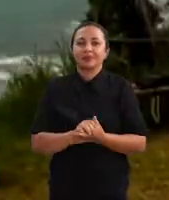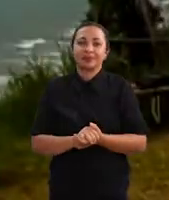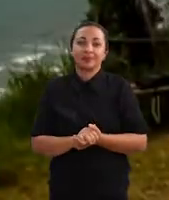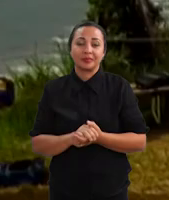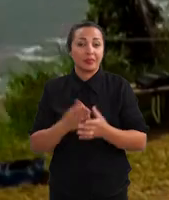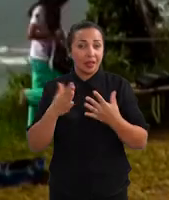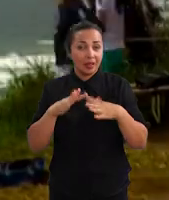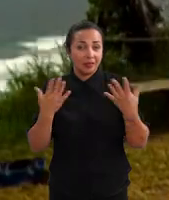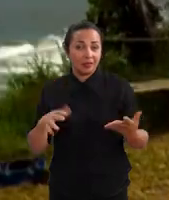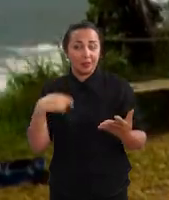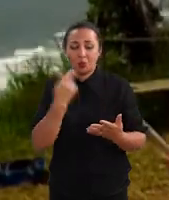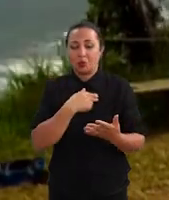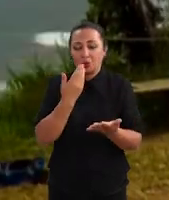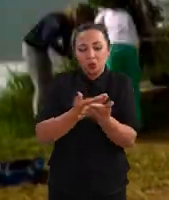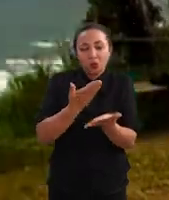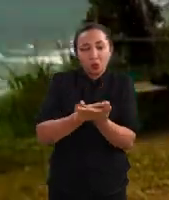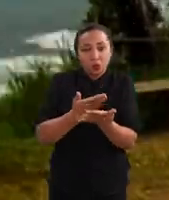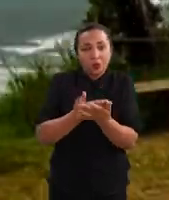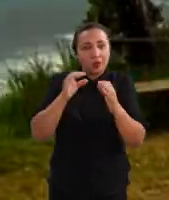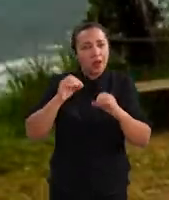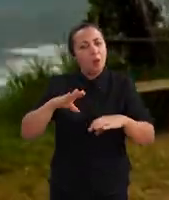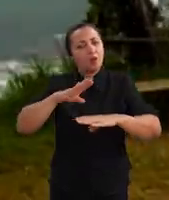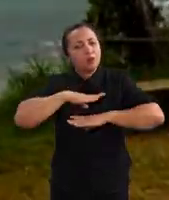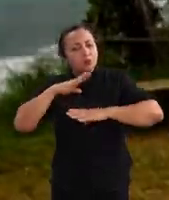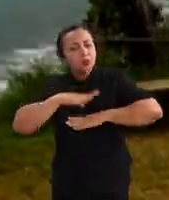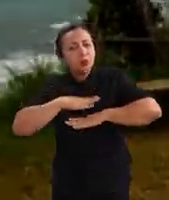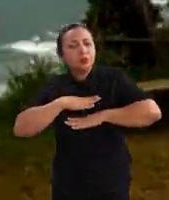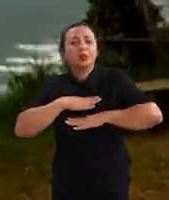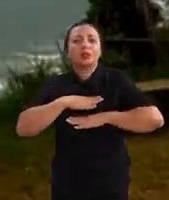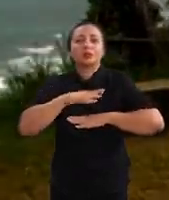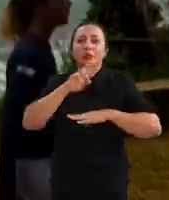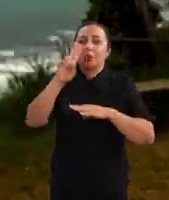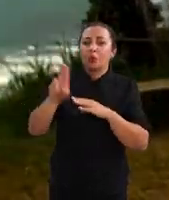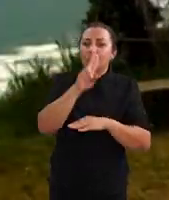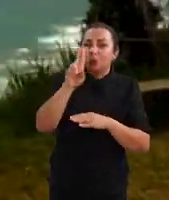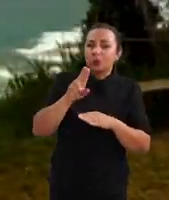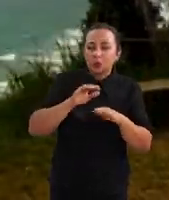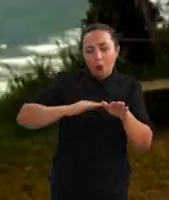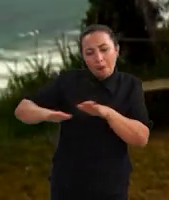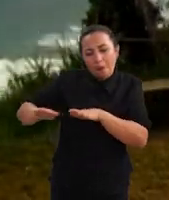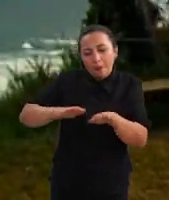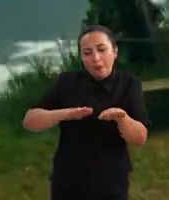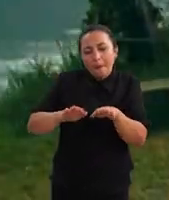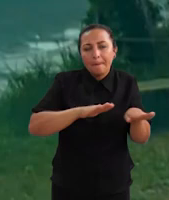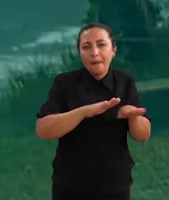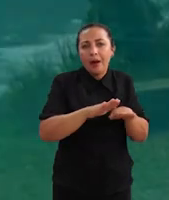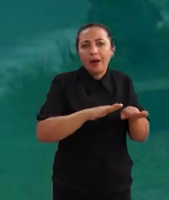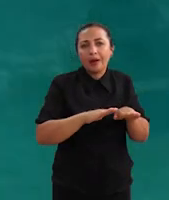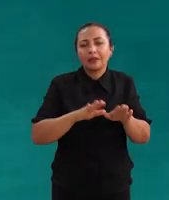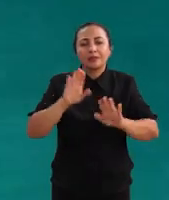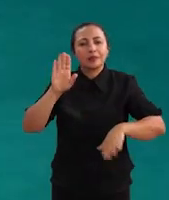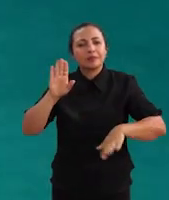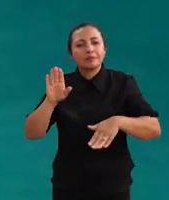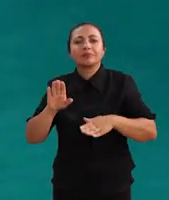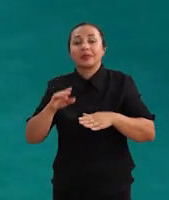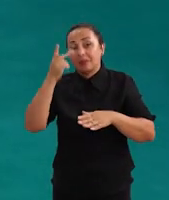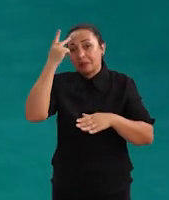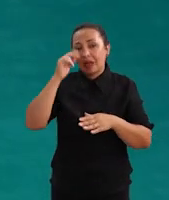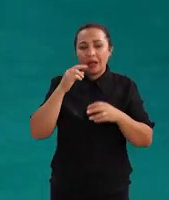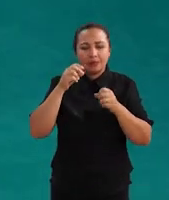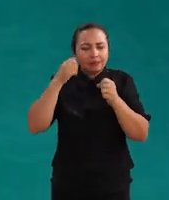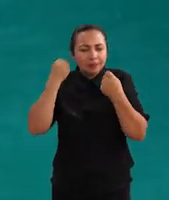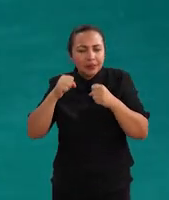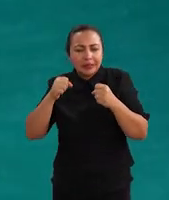essa espécie. Então, gente estuda, de fato, o comportamento, o uso de hábito, o movimento dela na região para poder estar